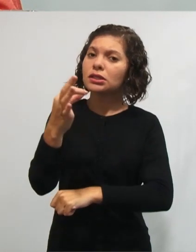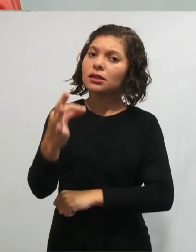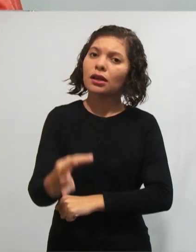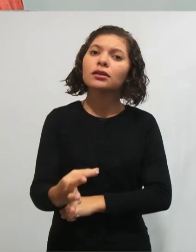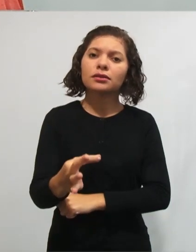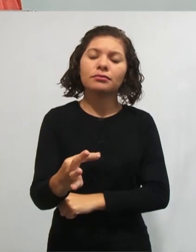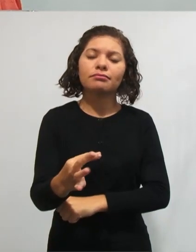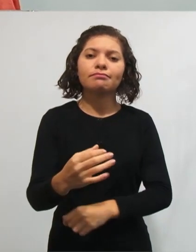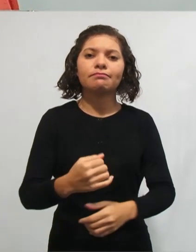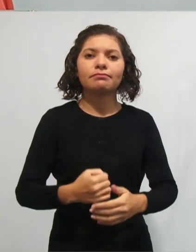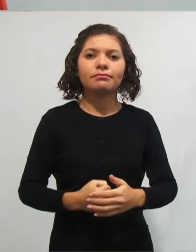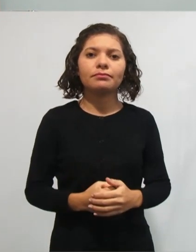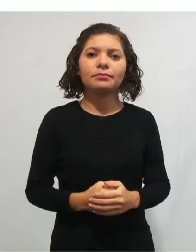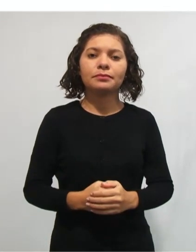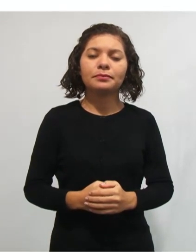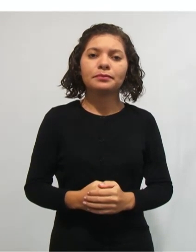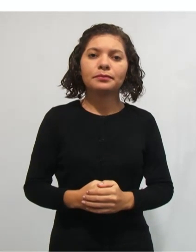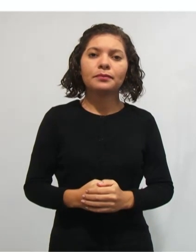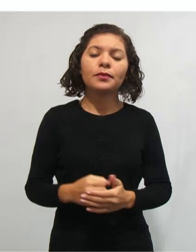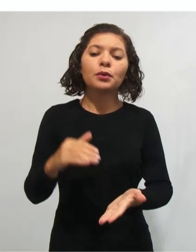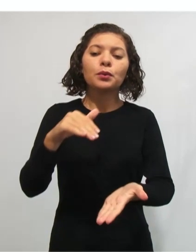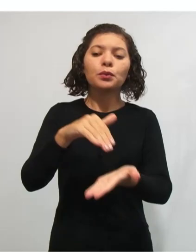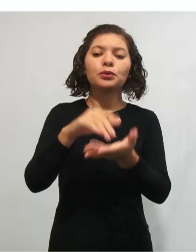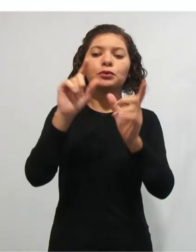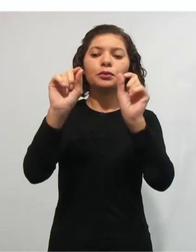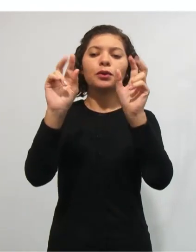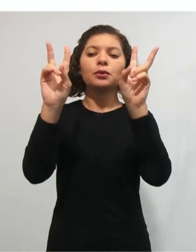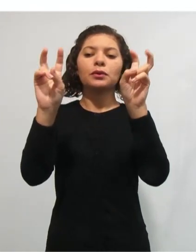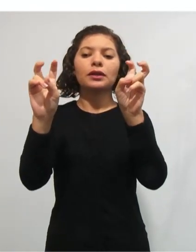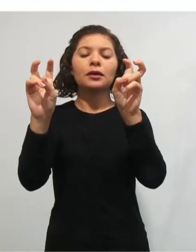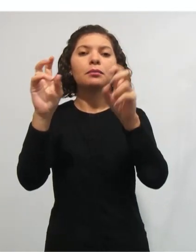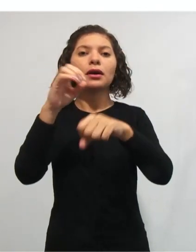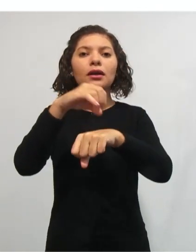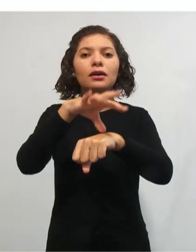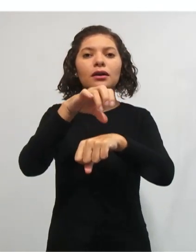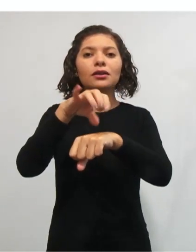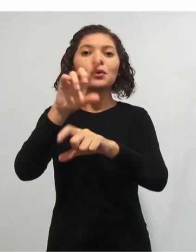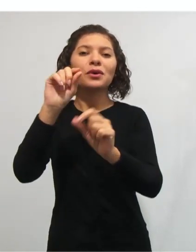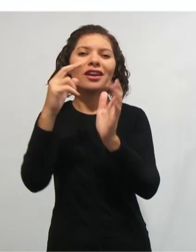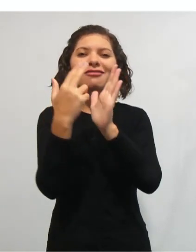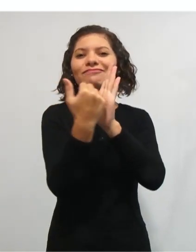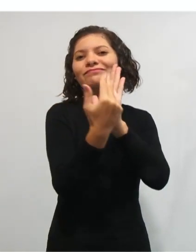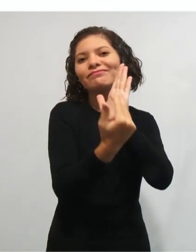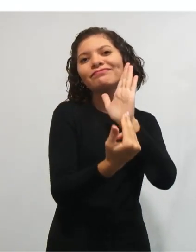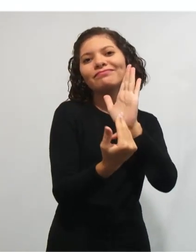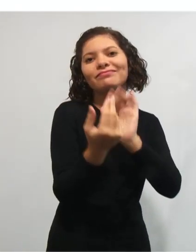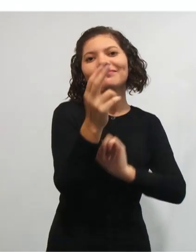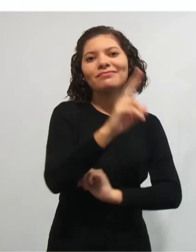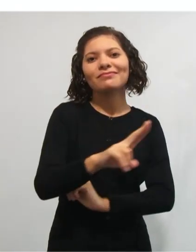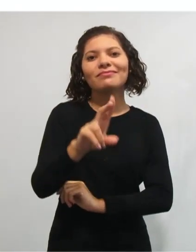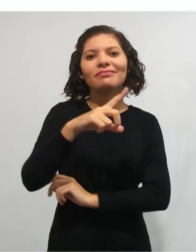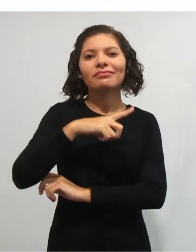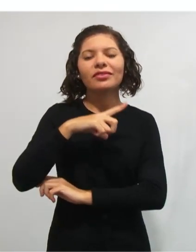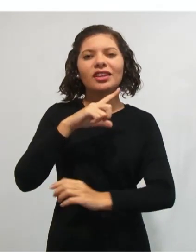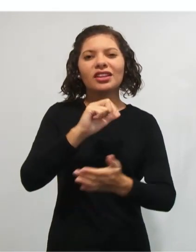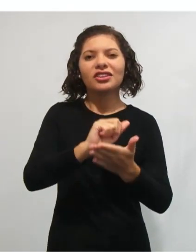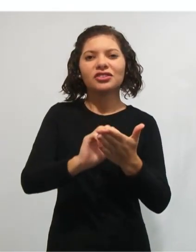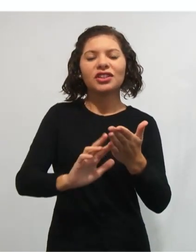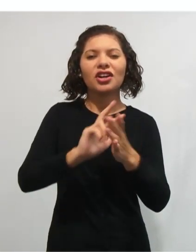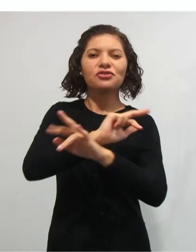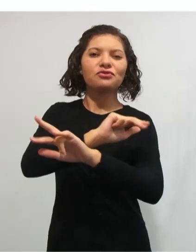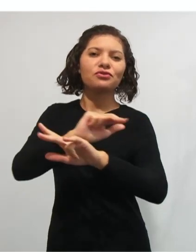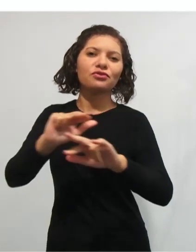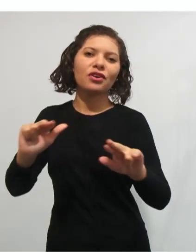-la. Certo? E aqui, por último, eu trago ainda a sugestão de ilustrações. Existem várias atividades que nós trabalhamos